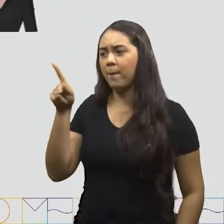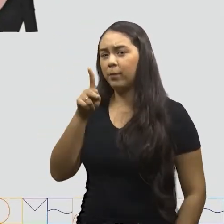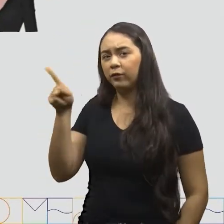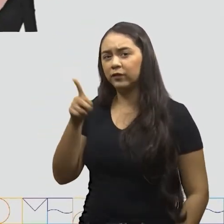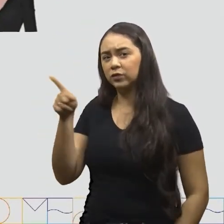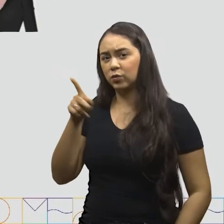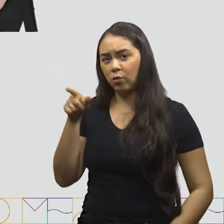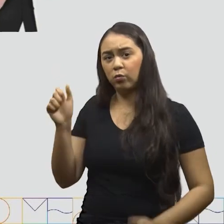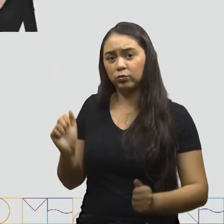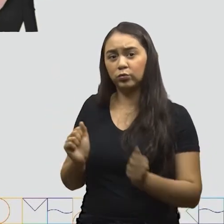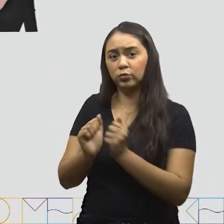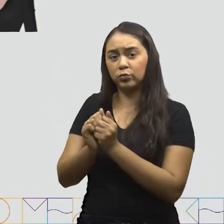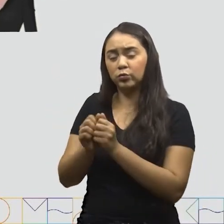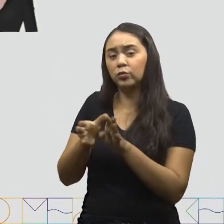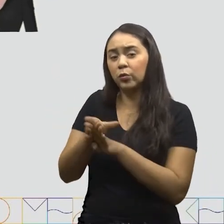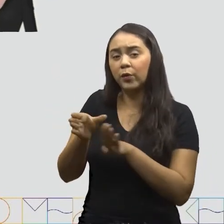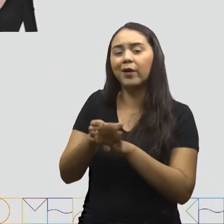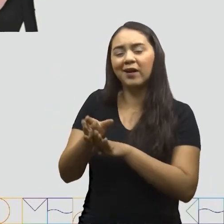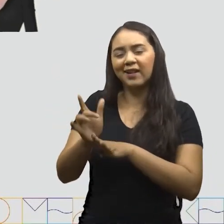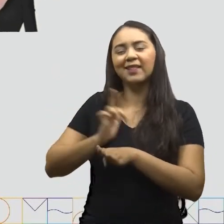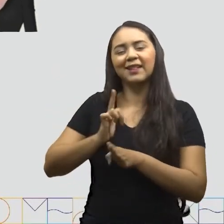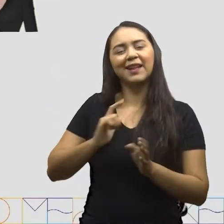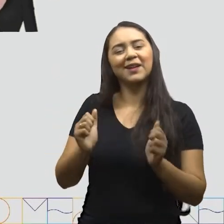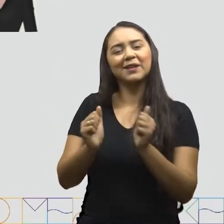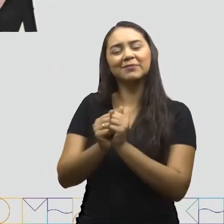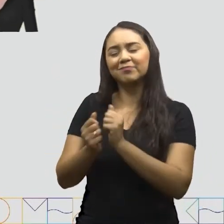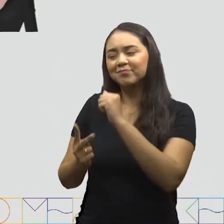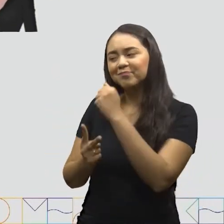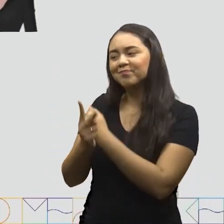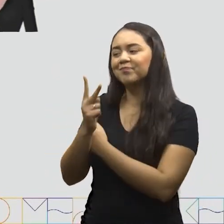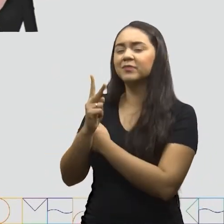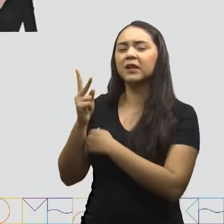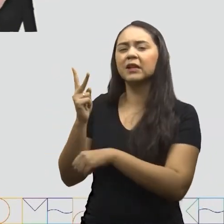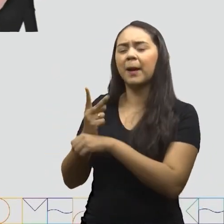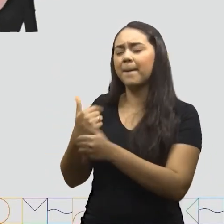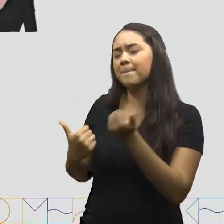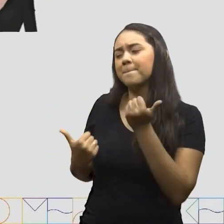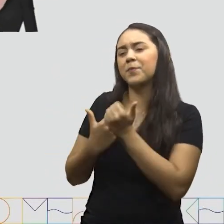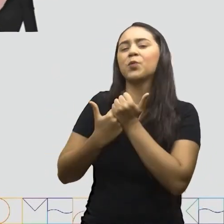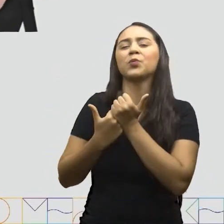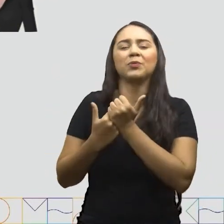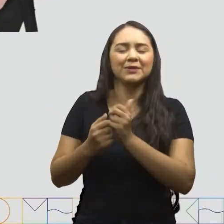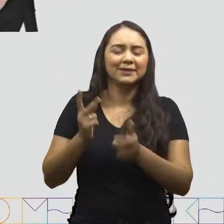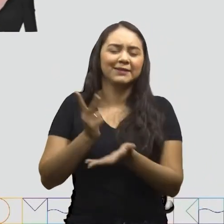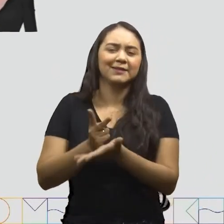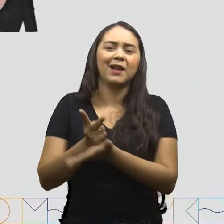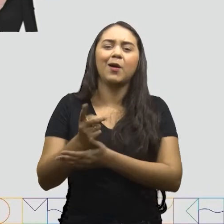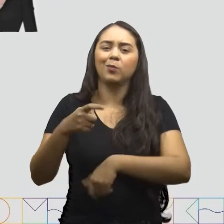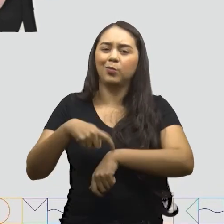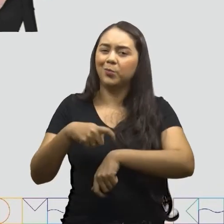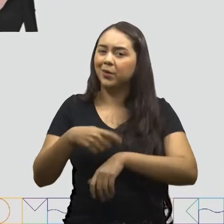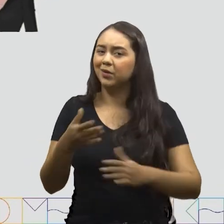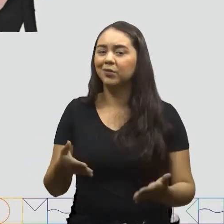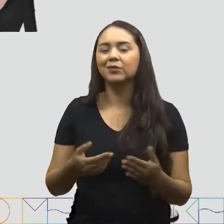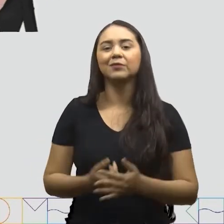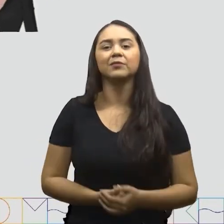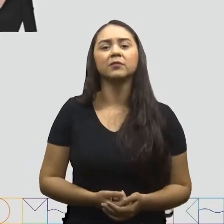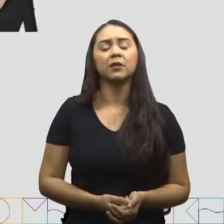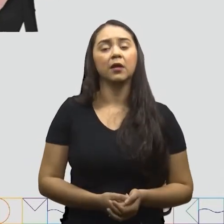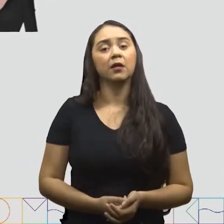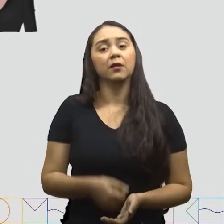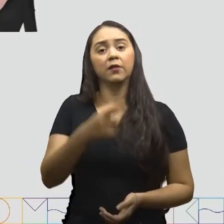professor Ou professora Estará ao seu lado Sempre dando Todo o apoio possível Para este momento